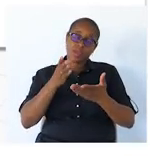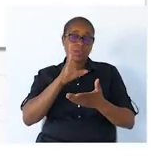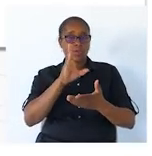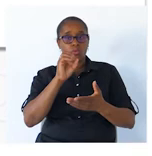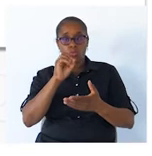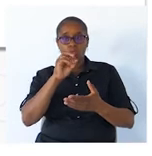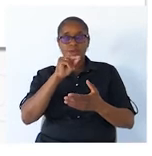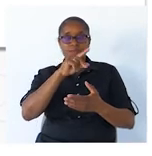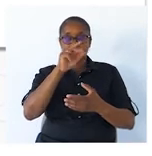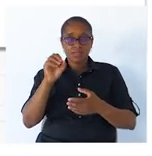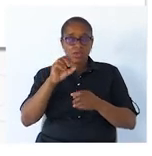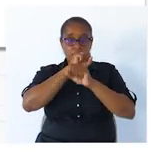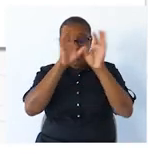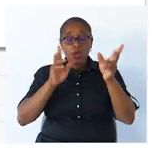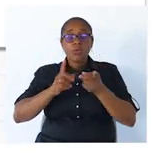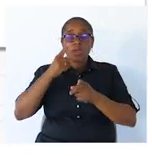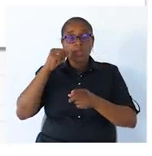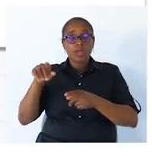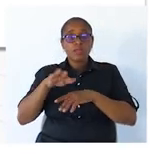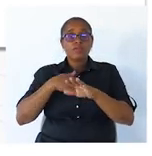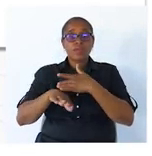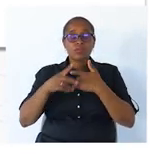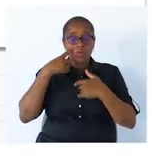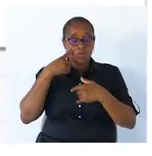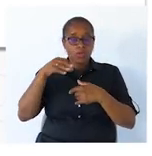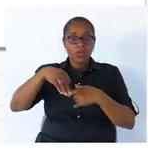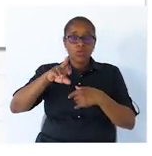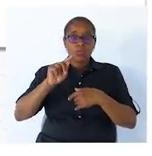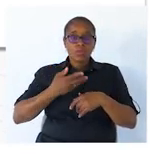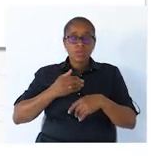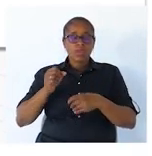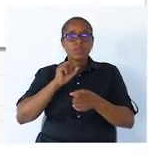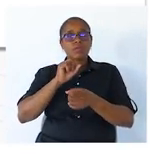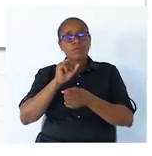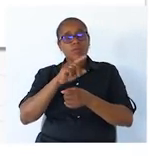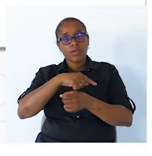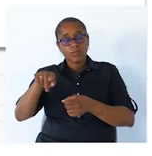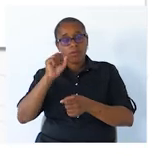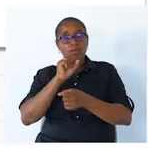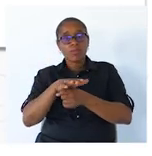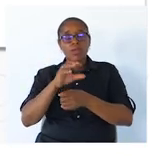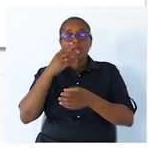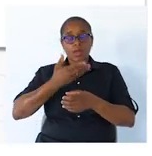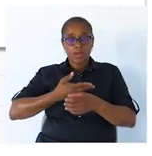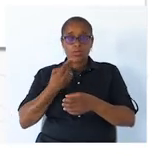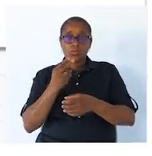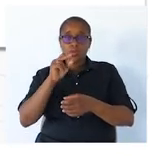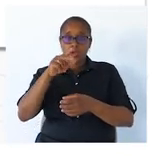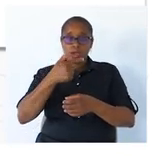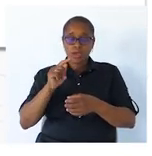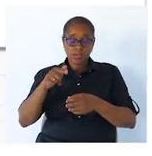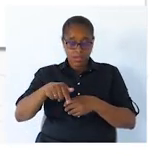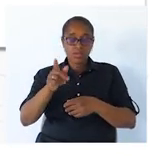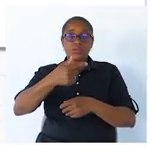O que é que ele fez para encontrar o predicado? O Enviou um e-mail ao Duarte. Então, aqui nós